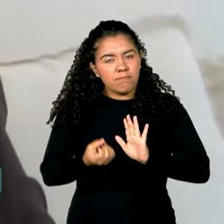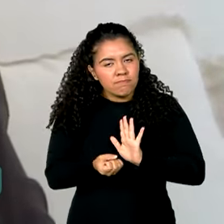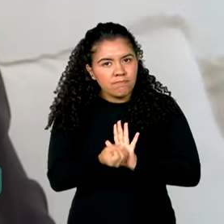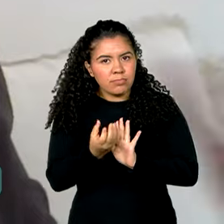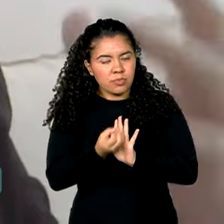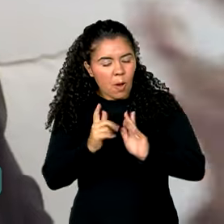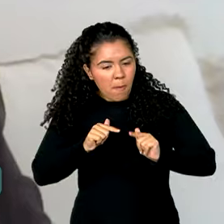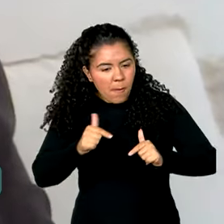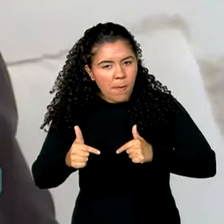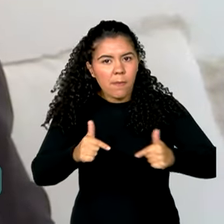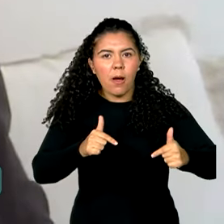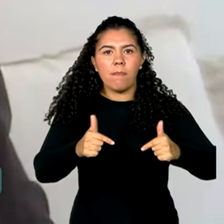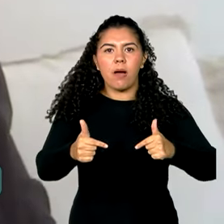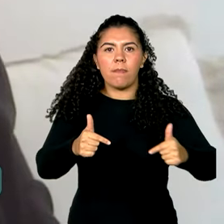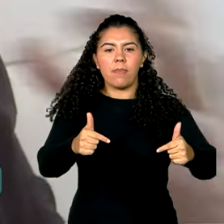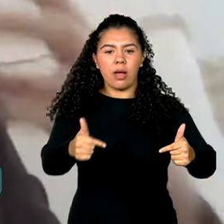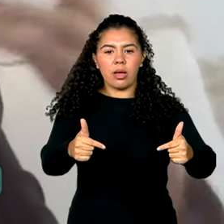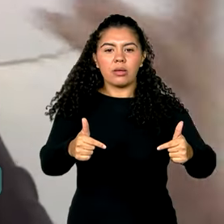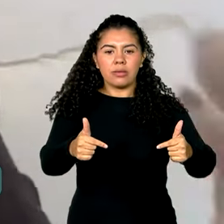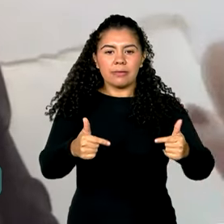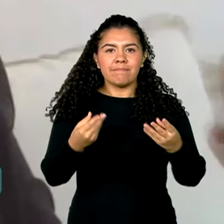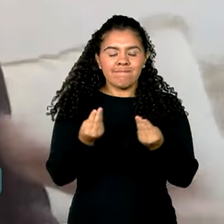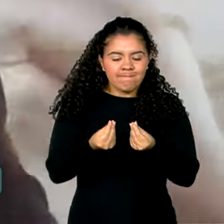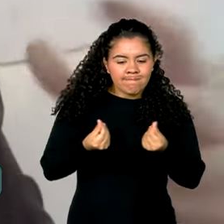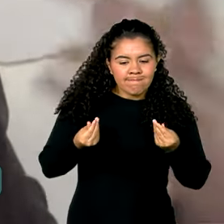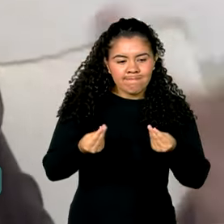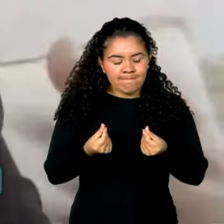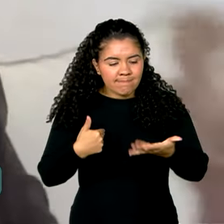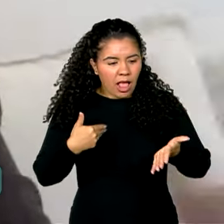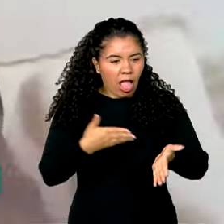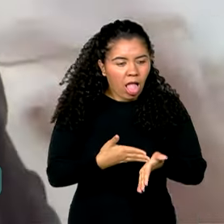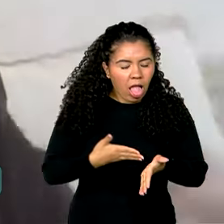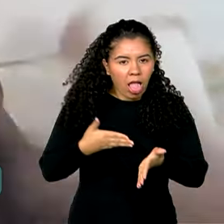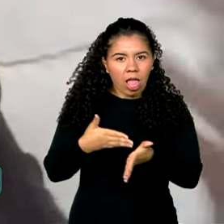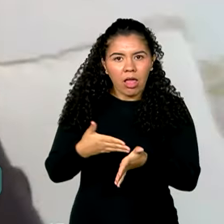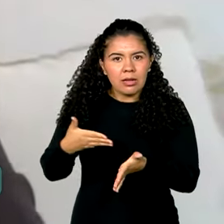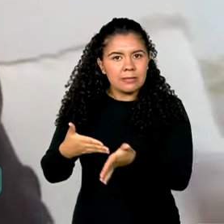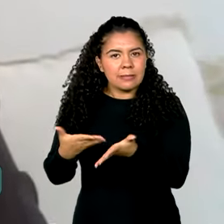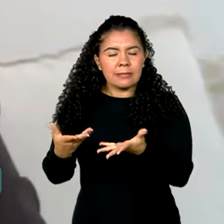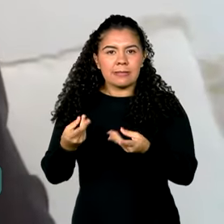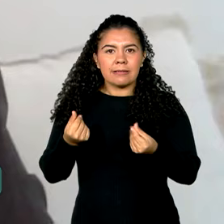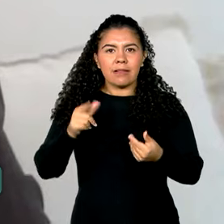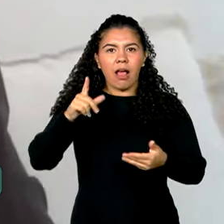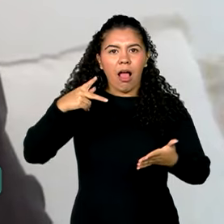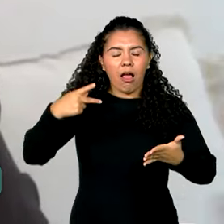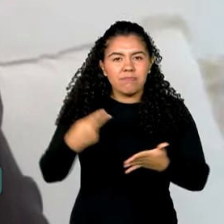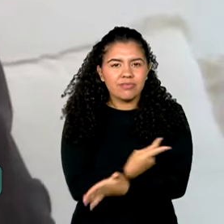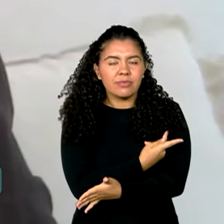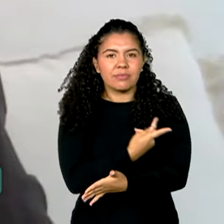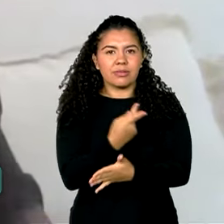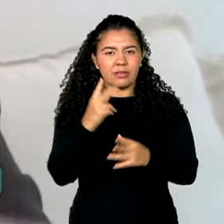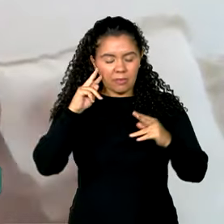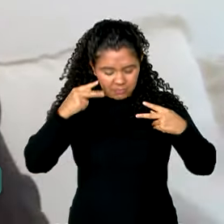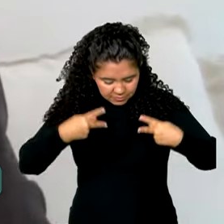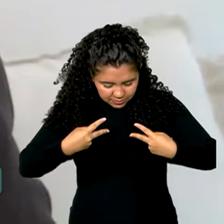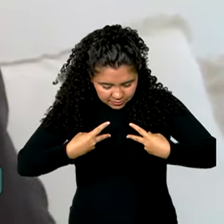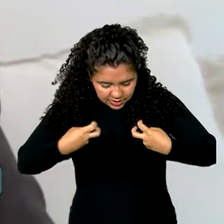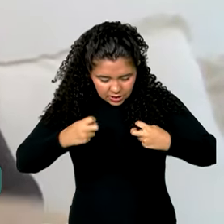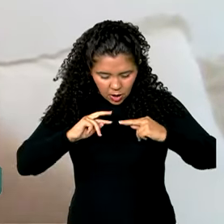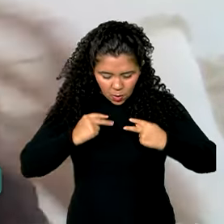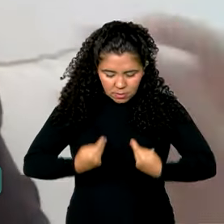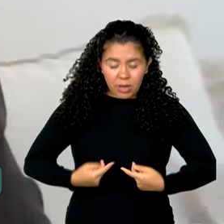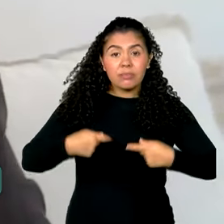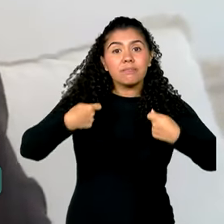global, assim, não funcionou. Falhamos no sentido de não percebemos que, como humanos, precisamos de